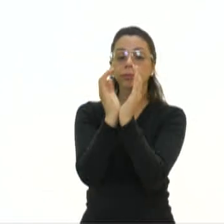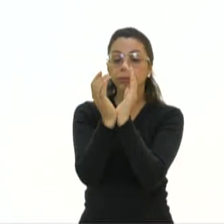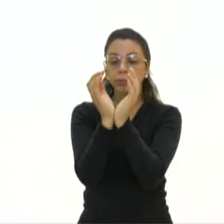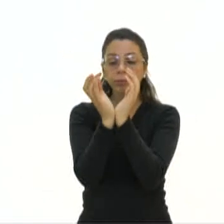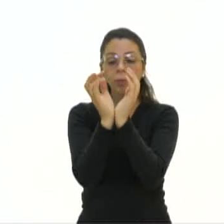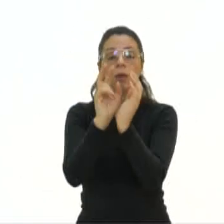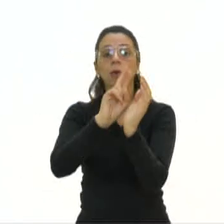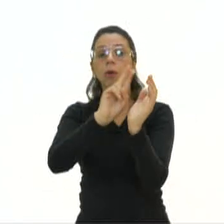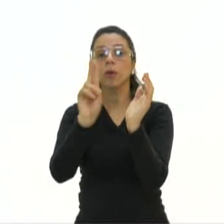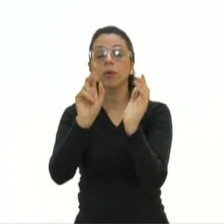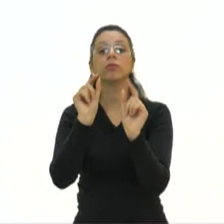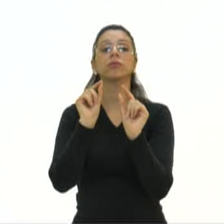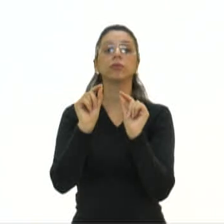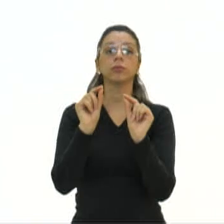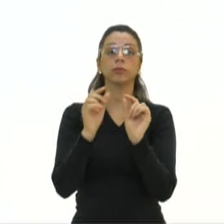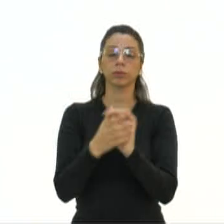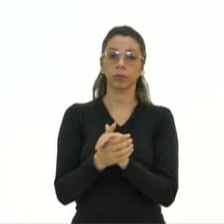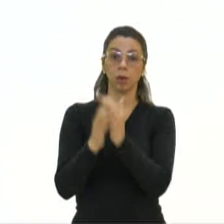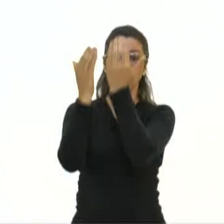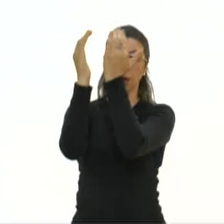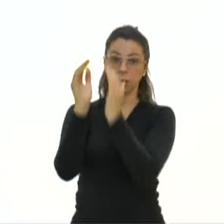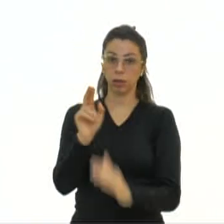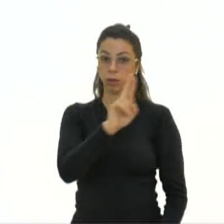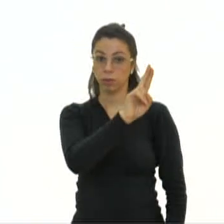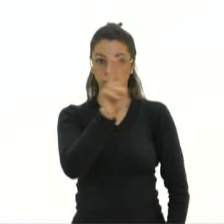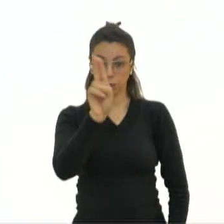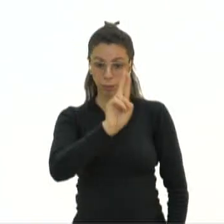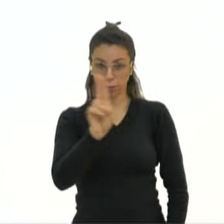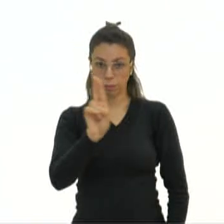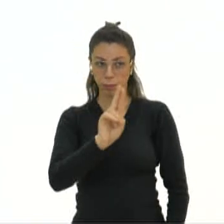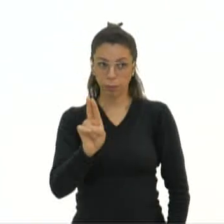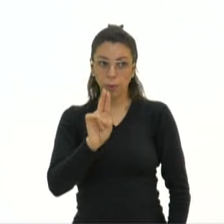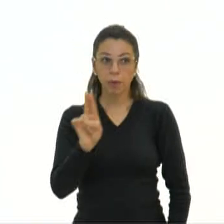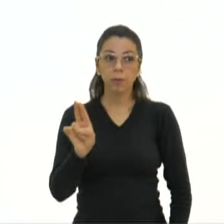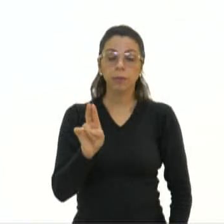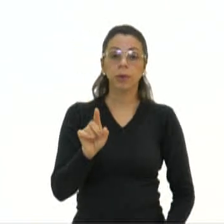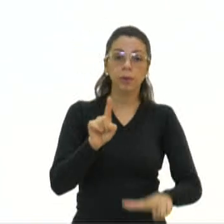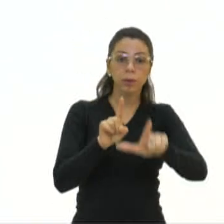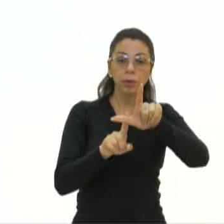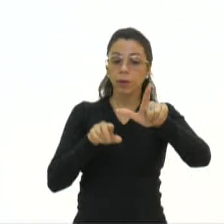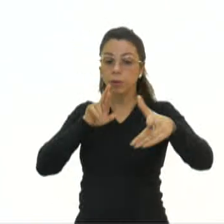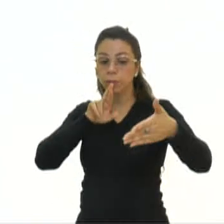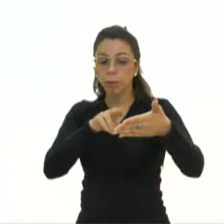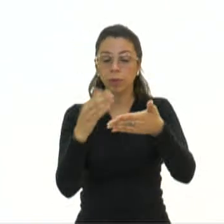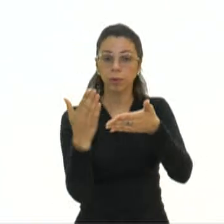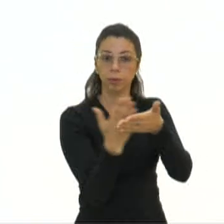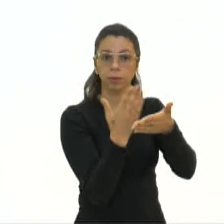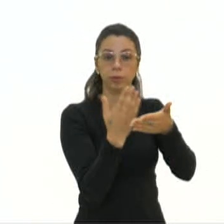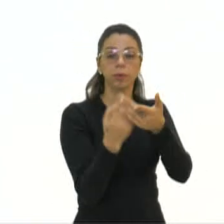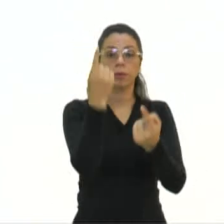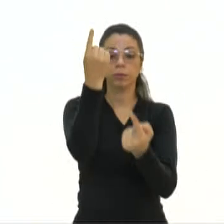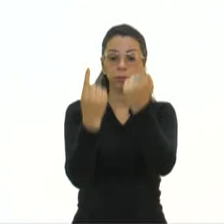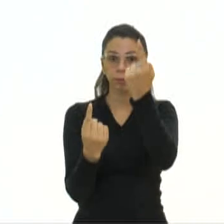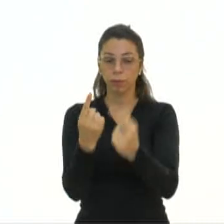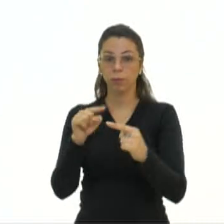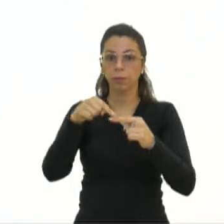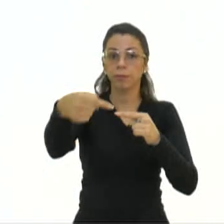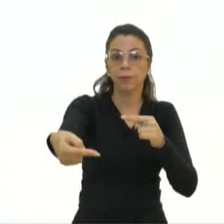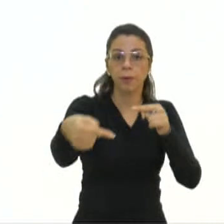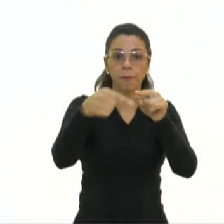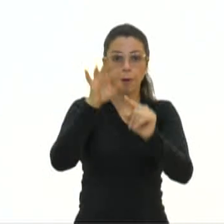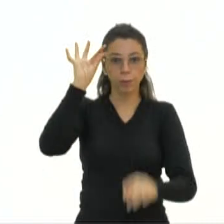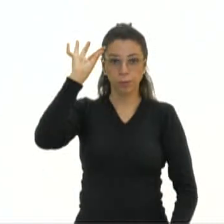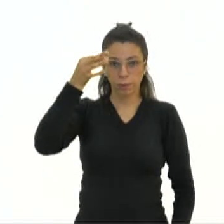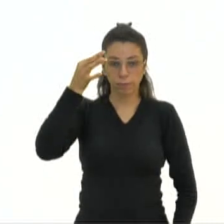dizer aqui quais eles são. Analisa o nome deles e as opções e marca no seu caderno qual é cada uma e eu já volto.